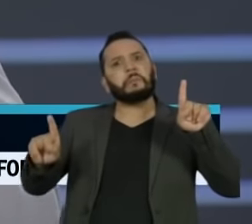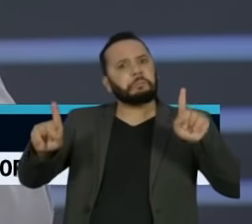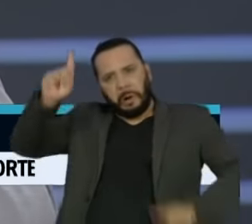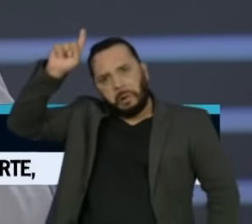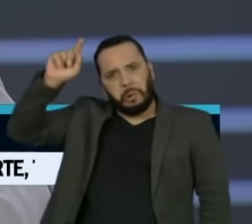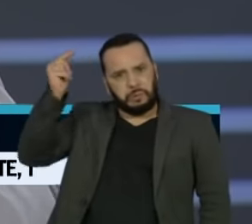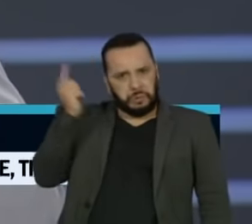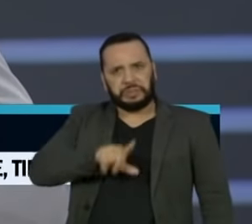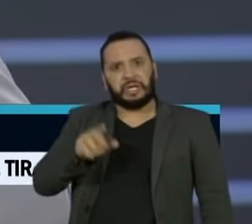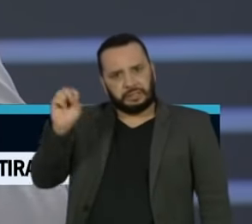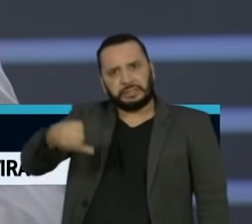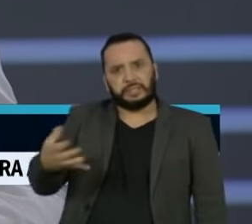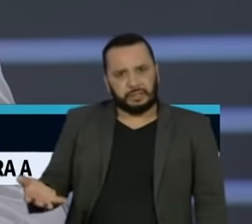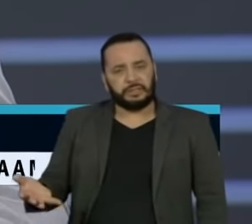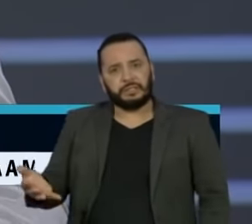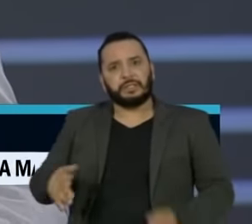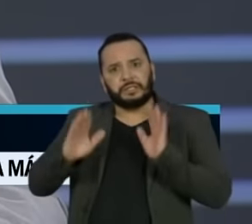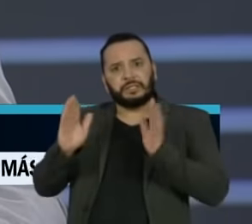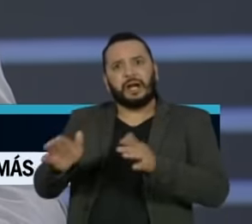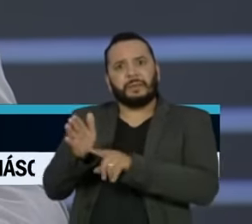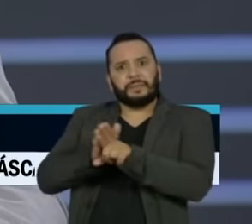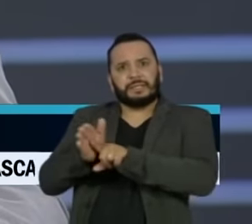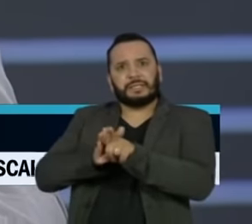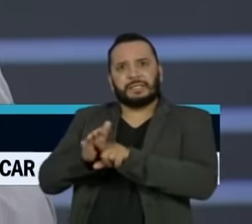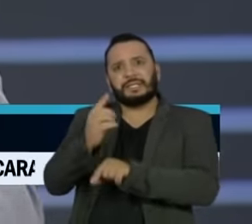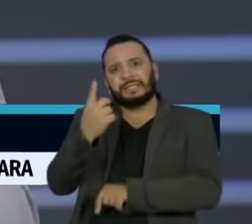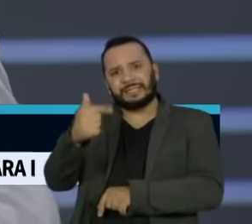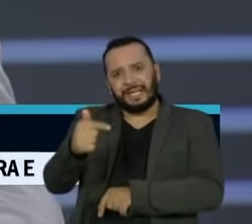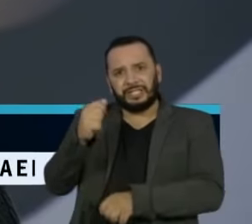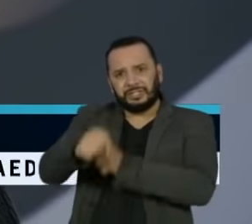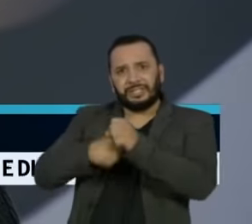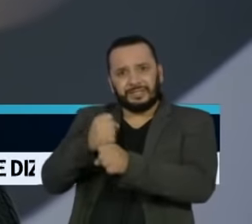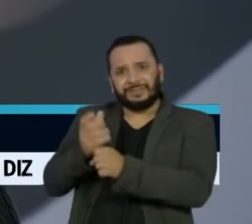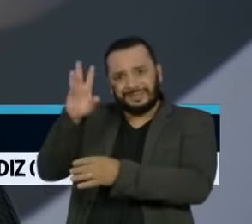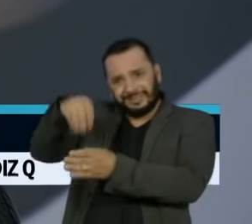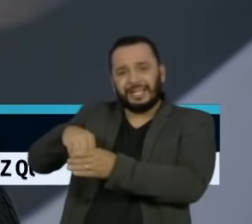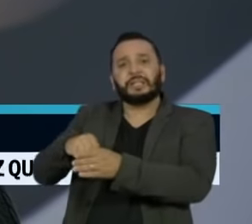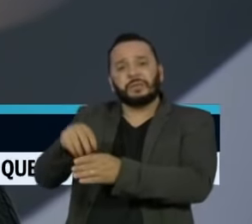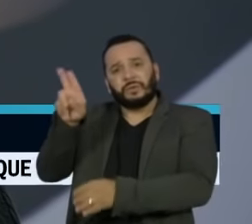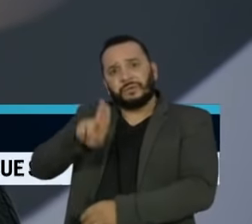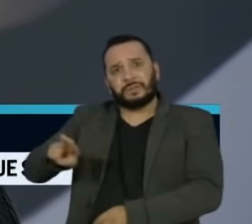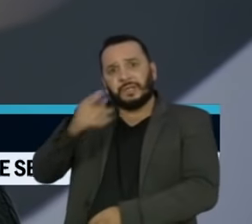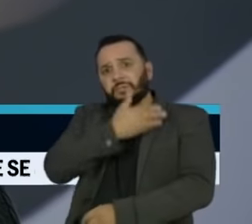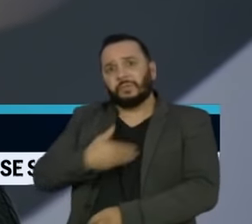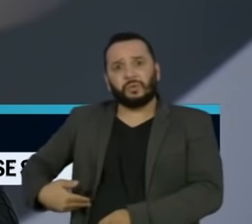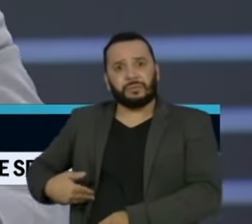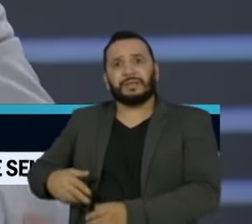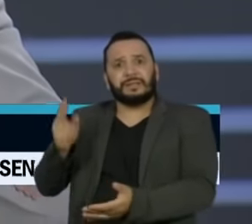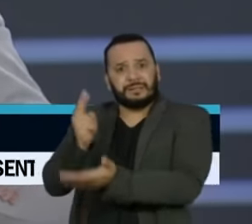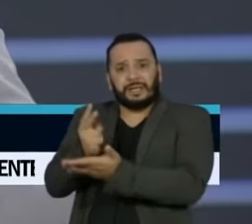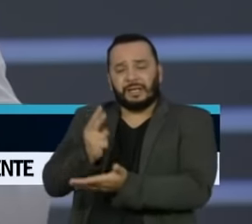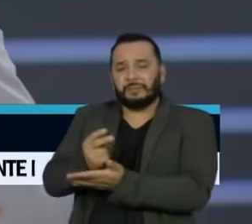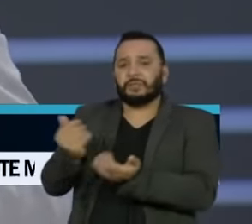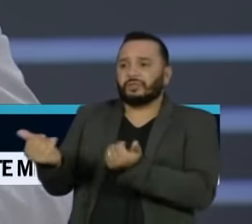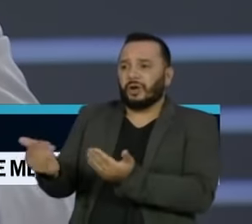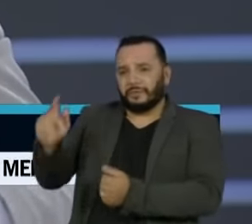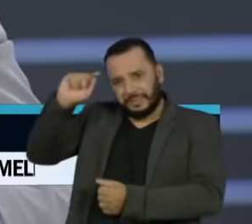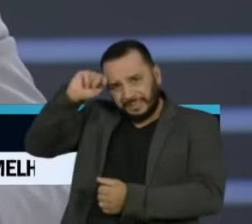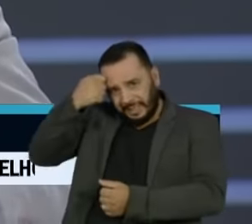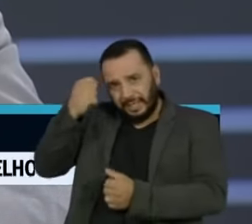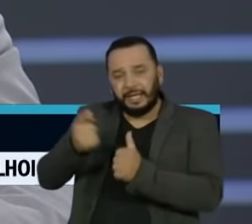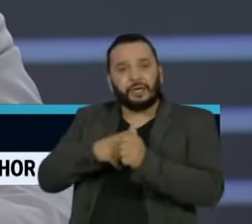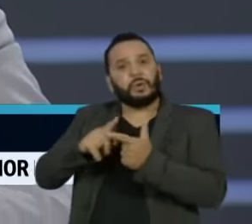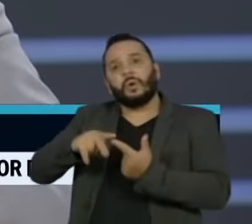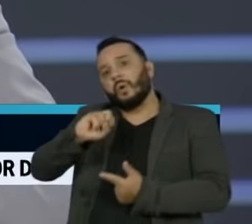confirmado nos últimos 17 anos de ações afirmativas nas universidades públicas. Em todas elas, os jovens negros ou os jovens do